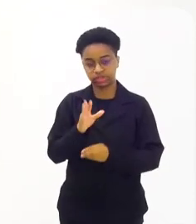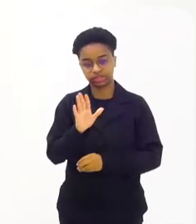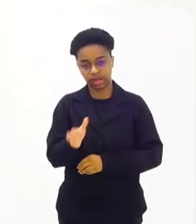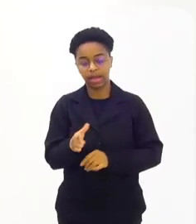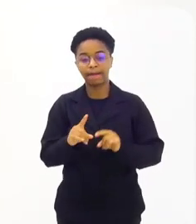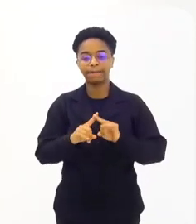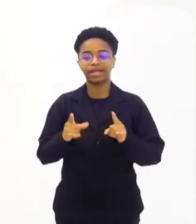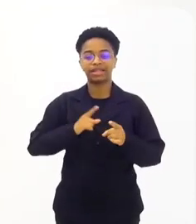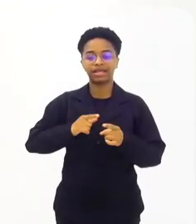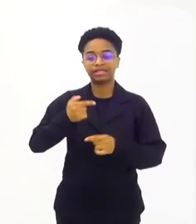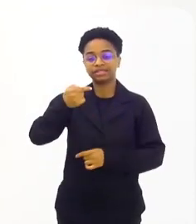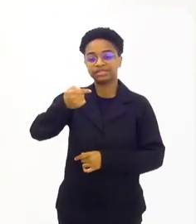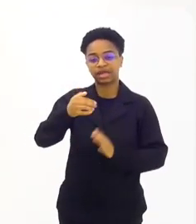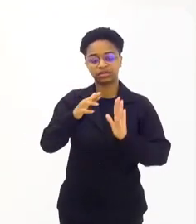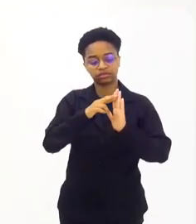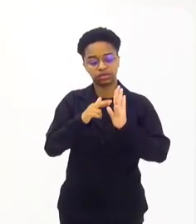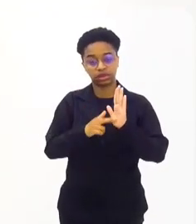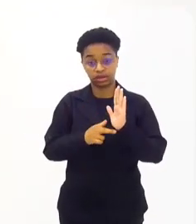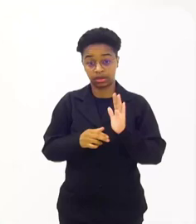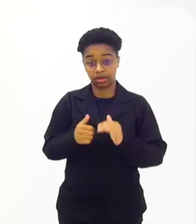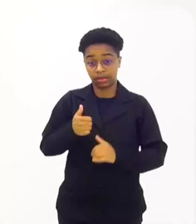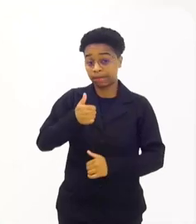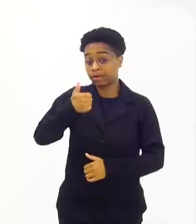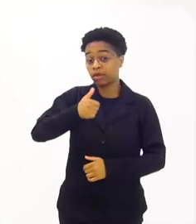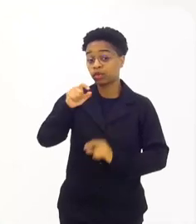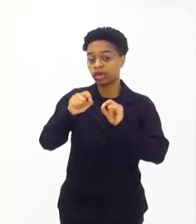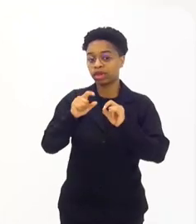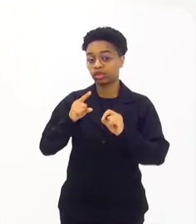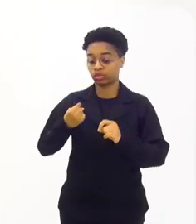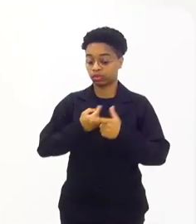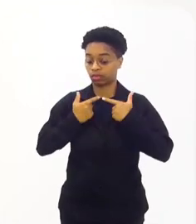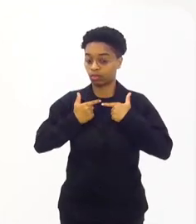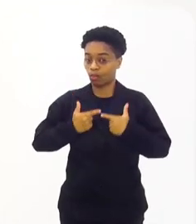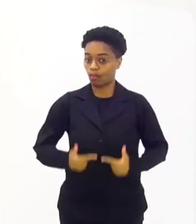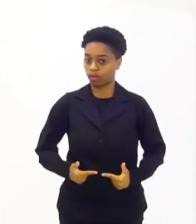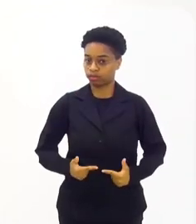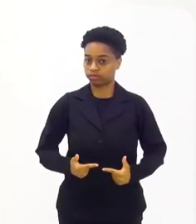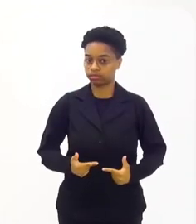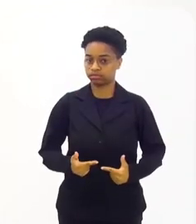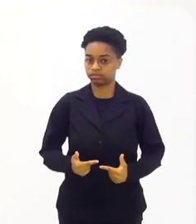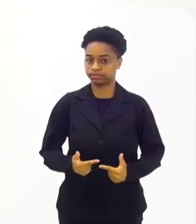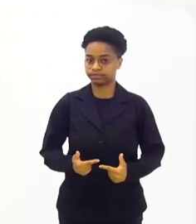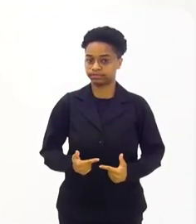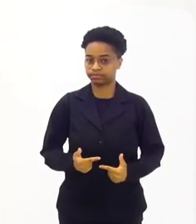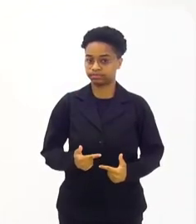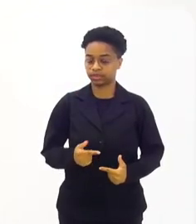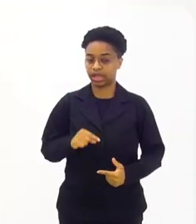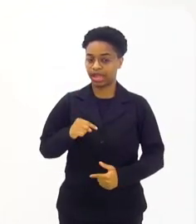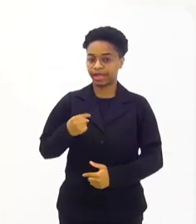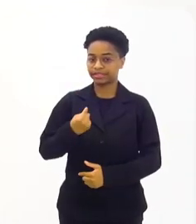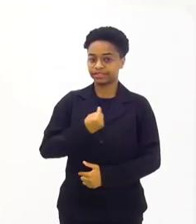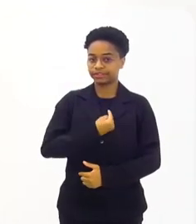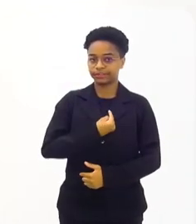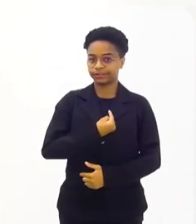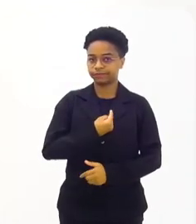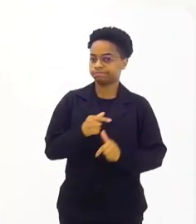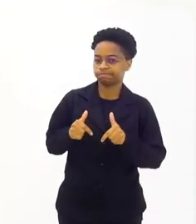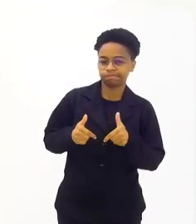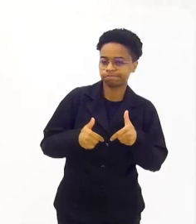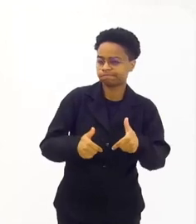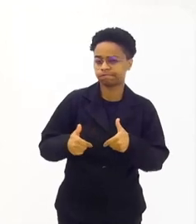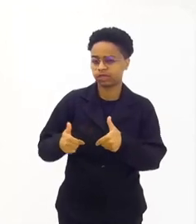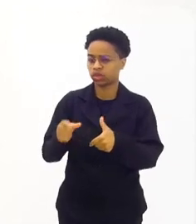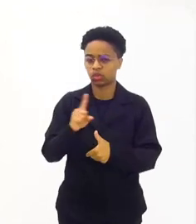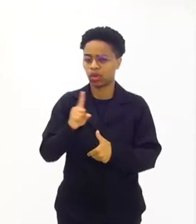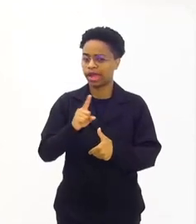temos centros princípios. Um deles é a neutralidade, nós somos neutros. Nós não atuamos